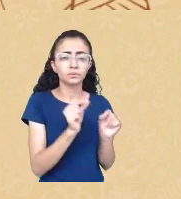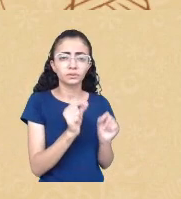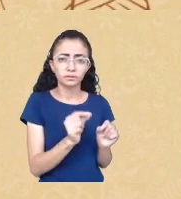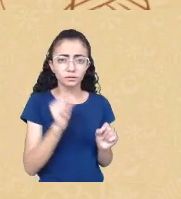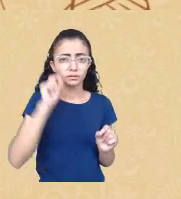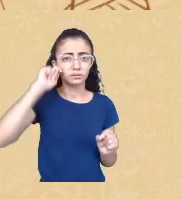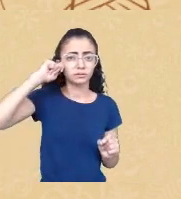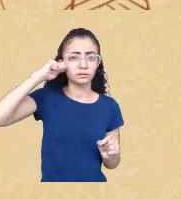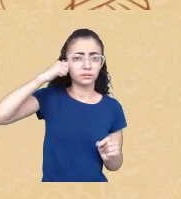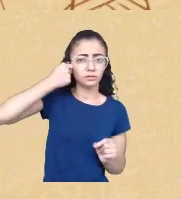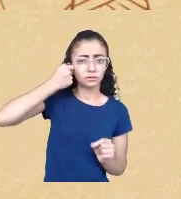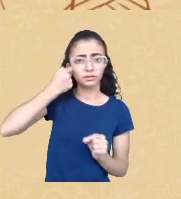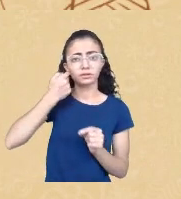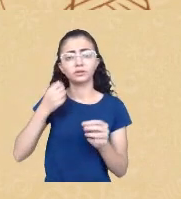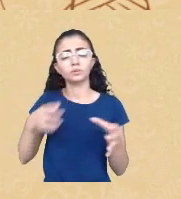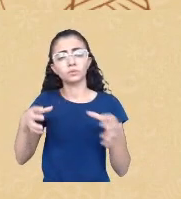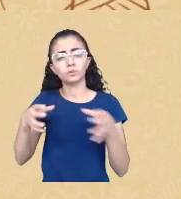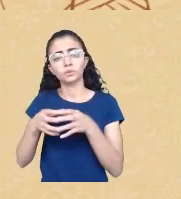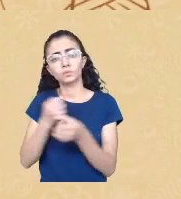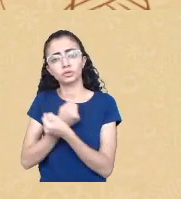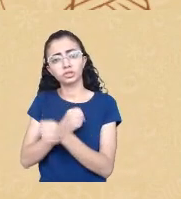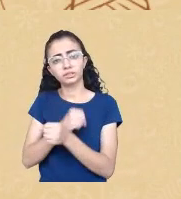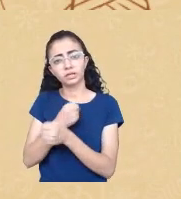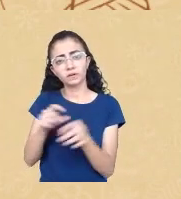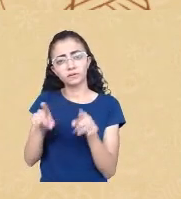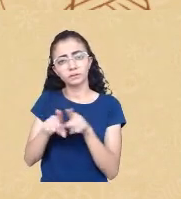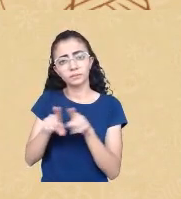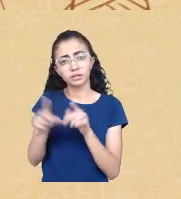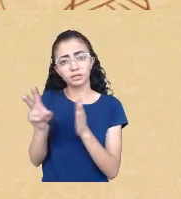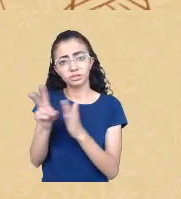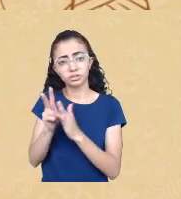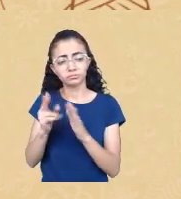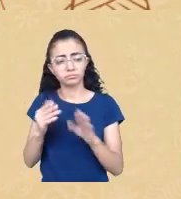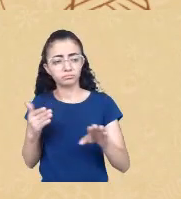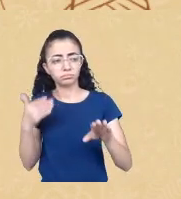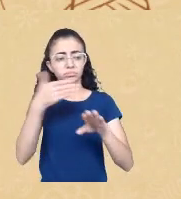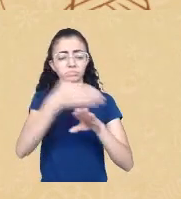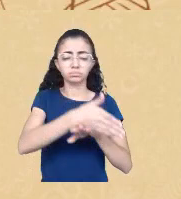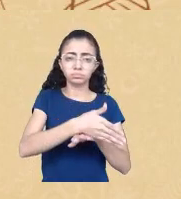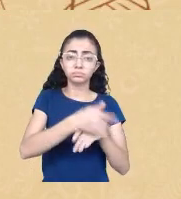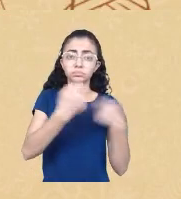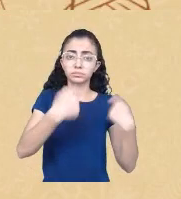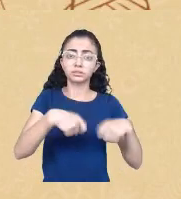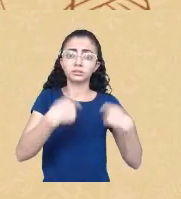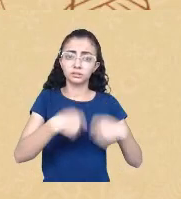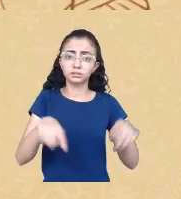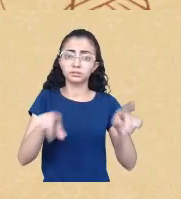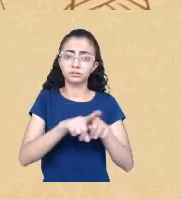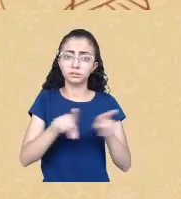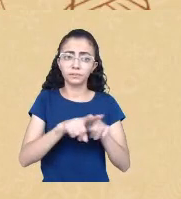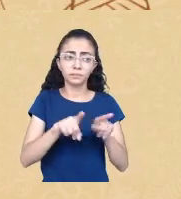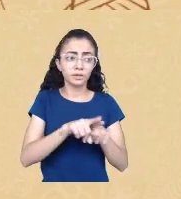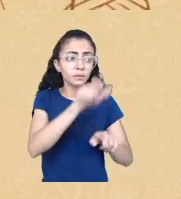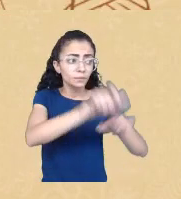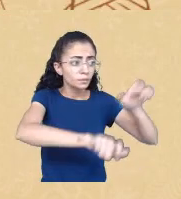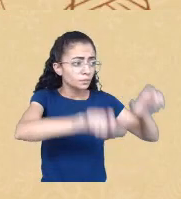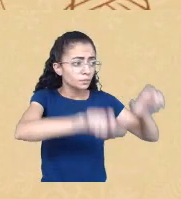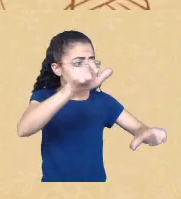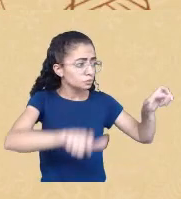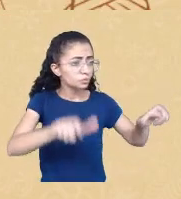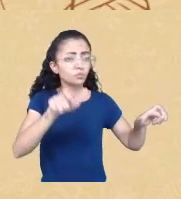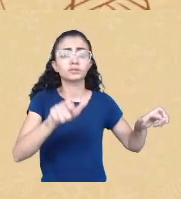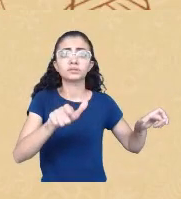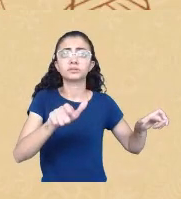indígenas adentram o espaço intelectual é necessário também que haja intelectuais nos nossos currículos